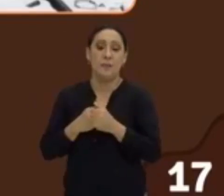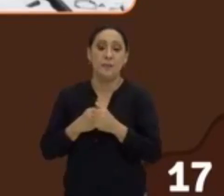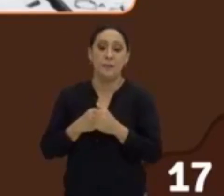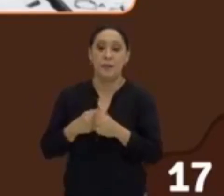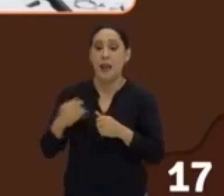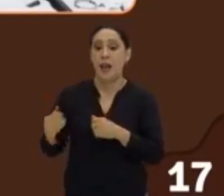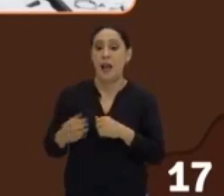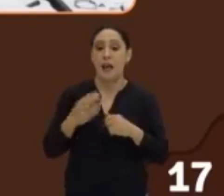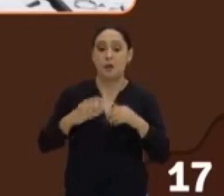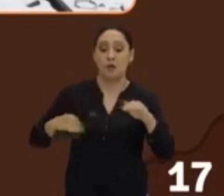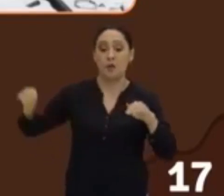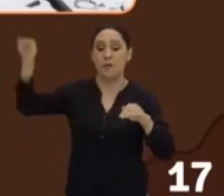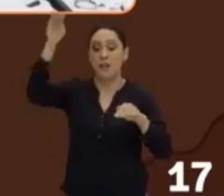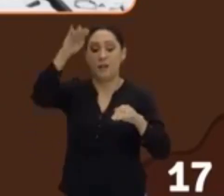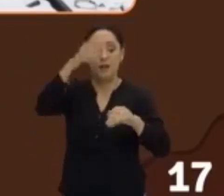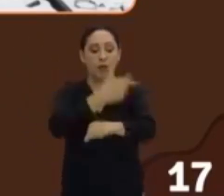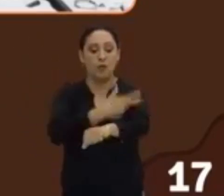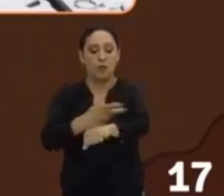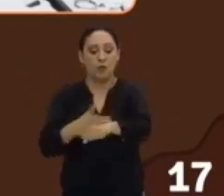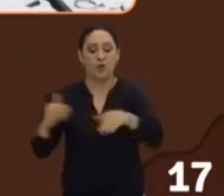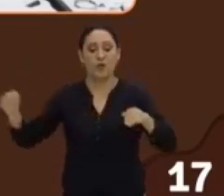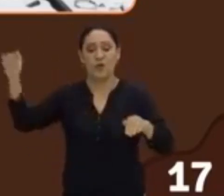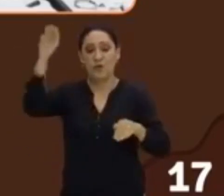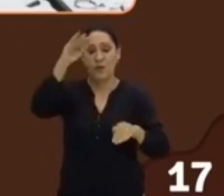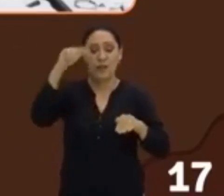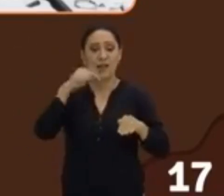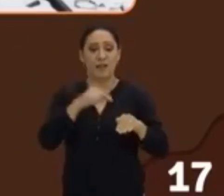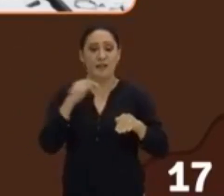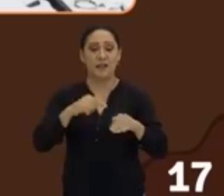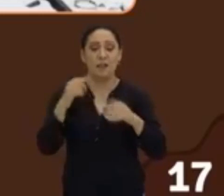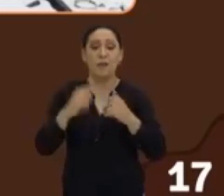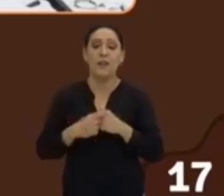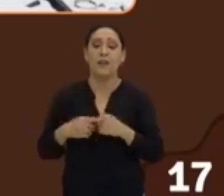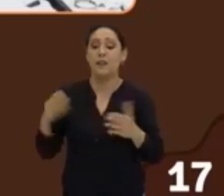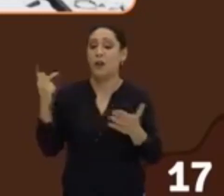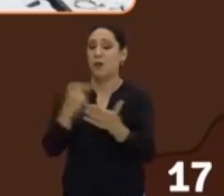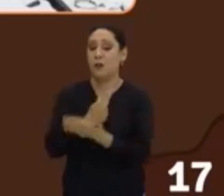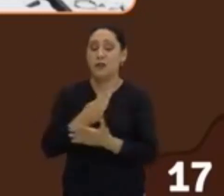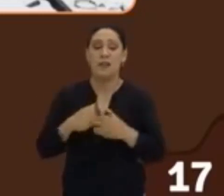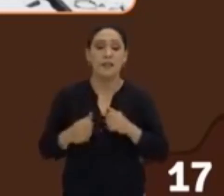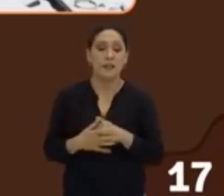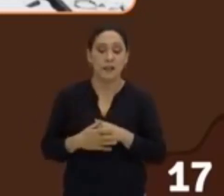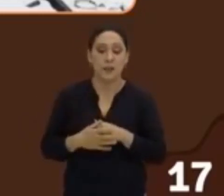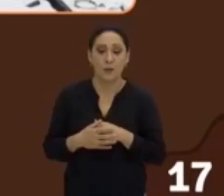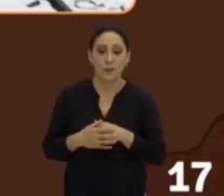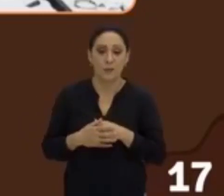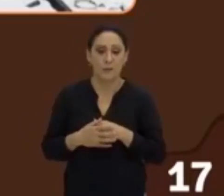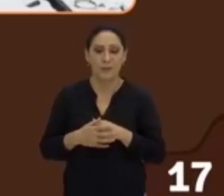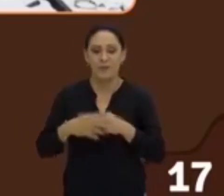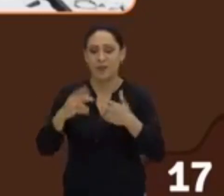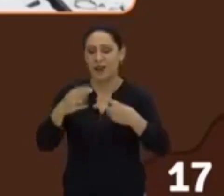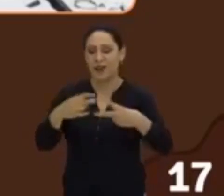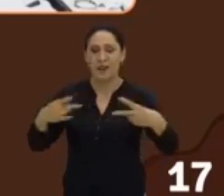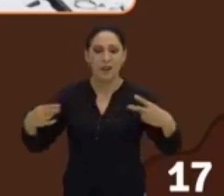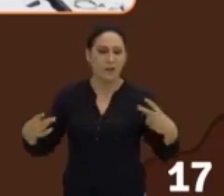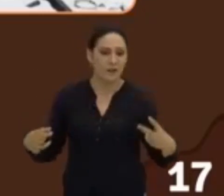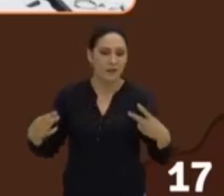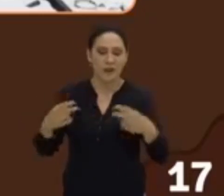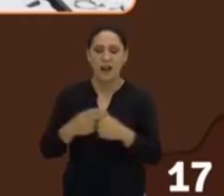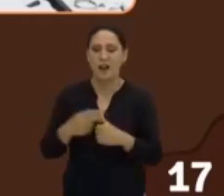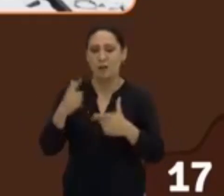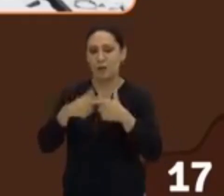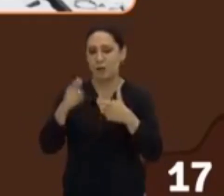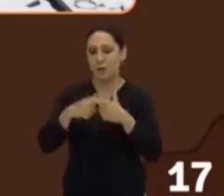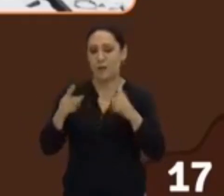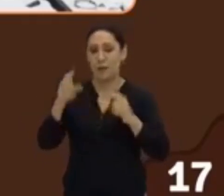superioridade de uma raça em detrimento da outra. Então, isso daqui acabou provocando todos esses percalços que a história nos